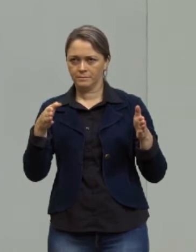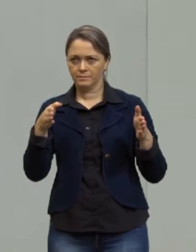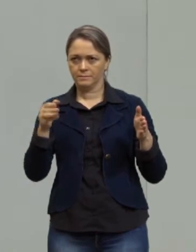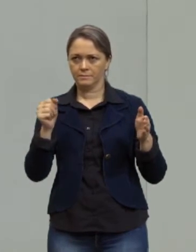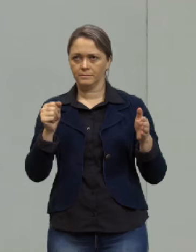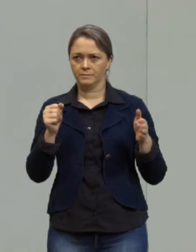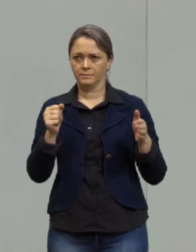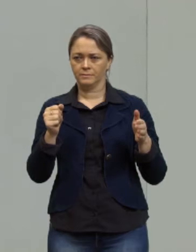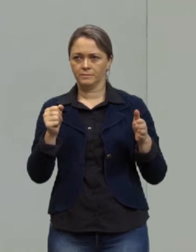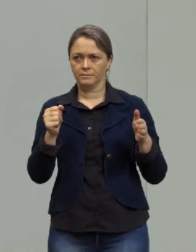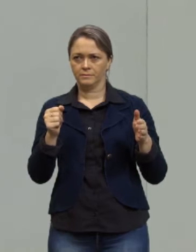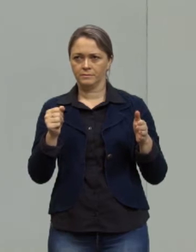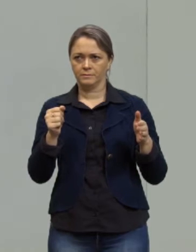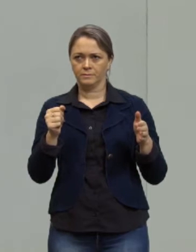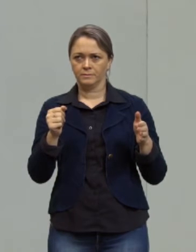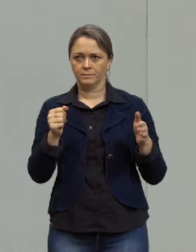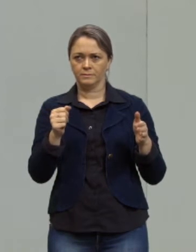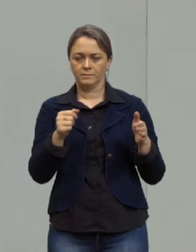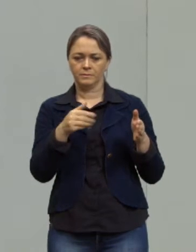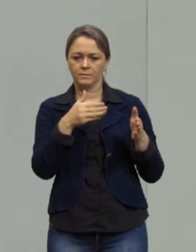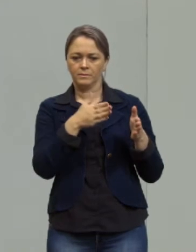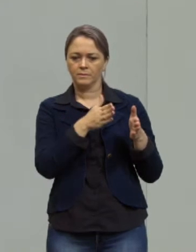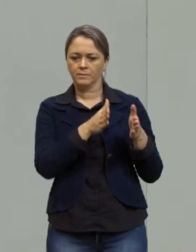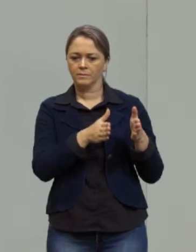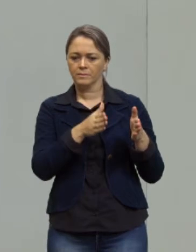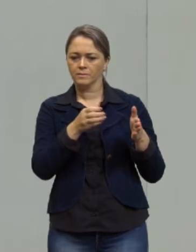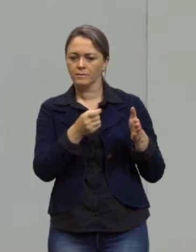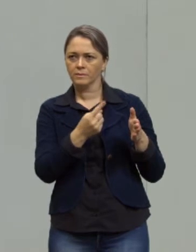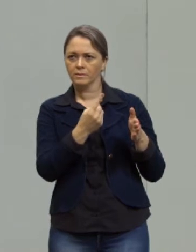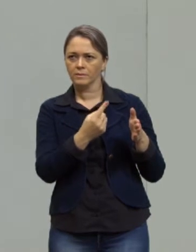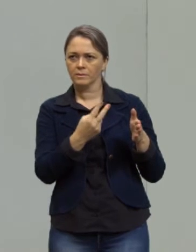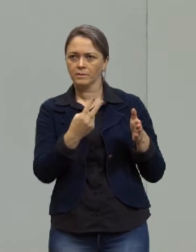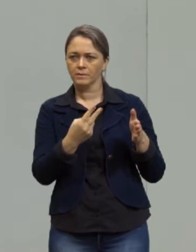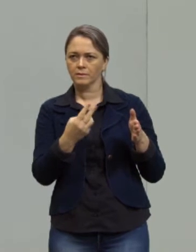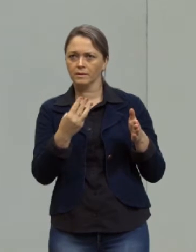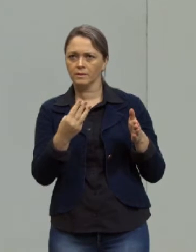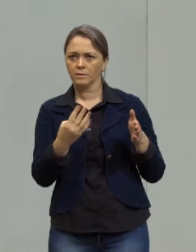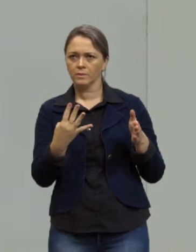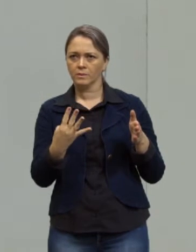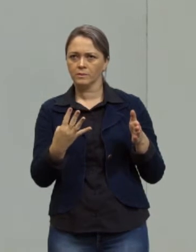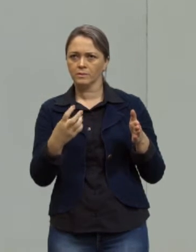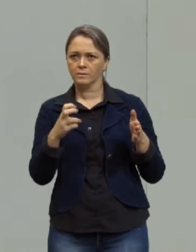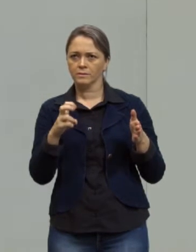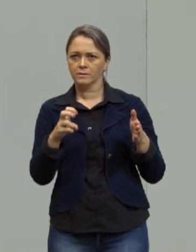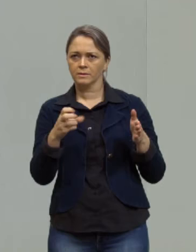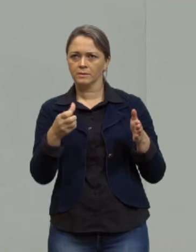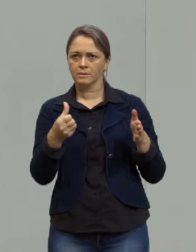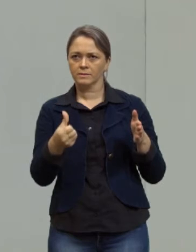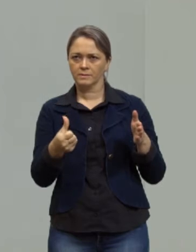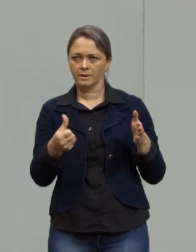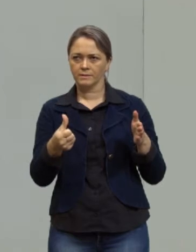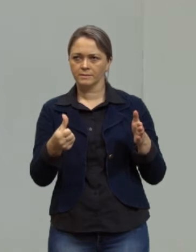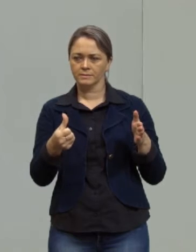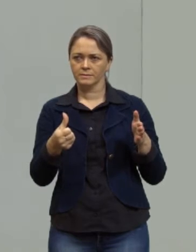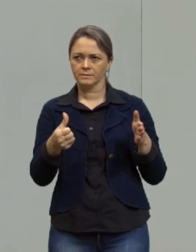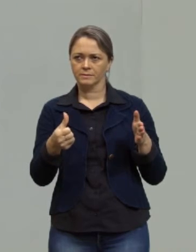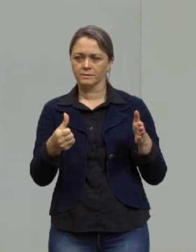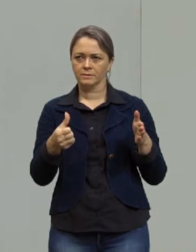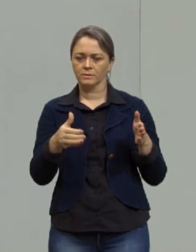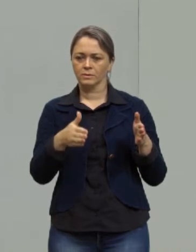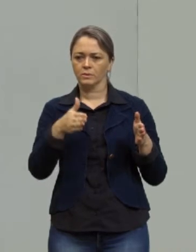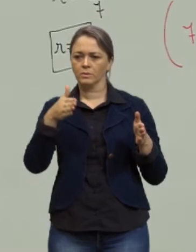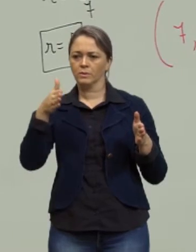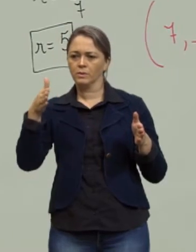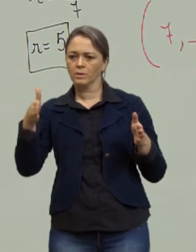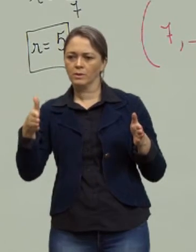e eu quero colocar seis termos um dois três quatro cinco seis e